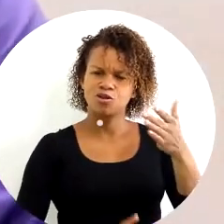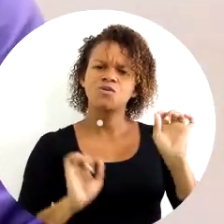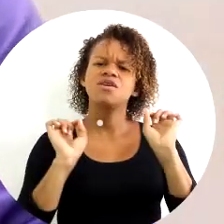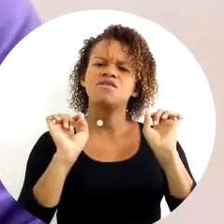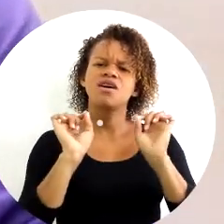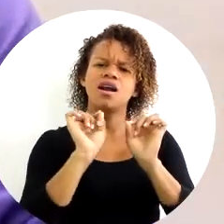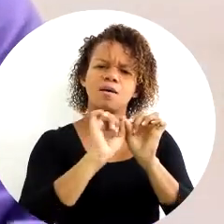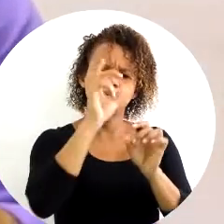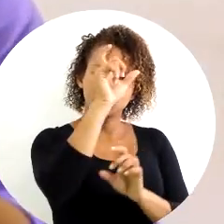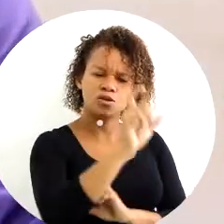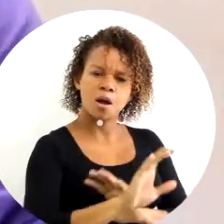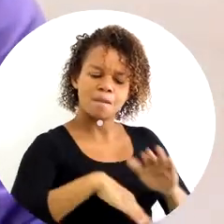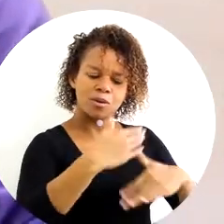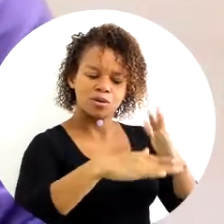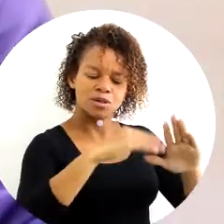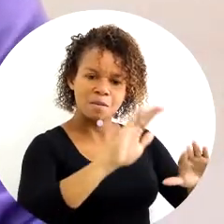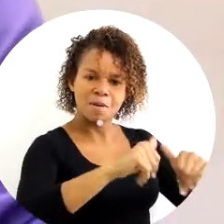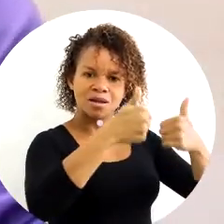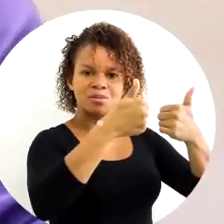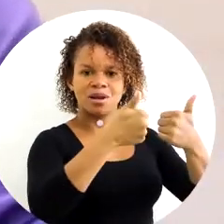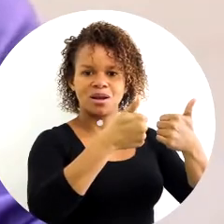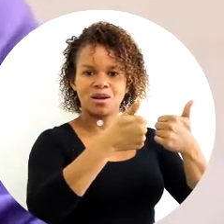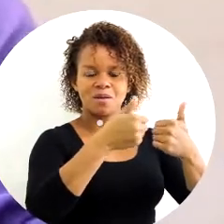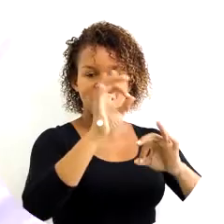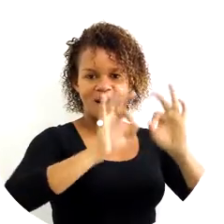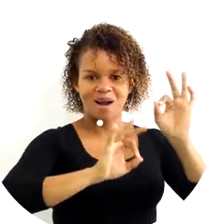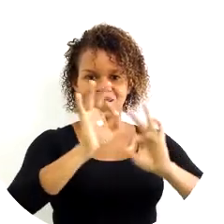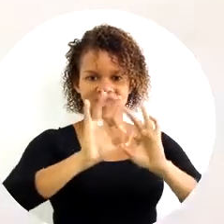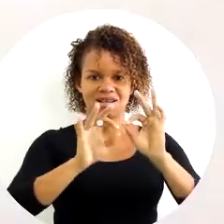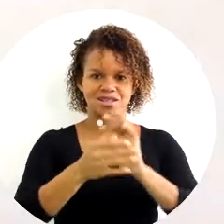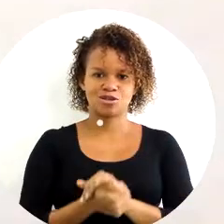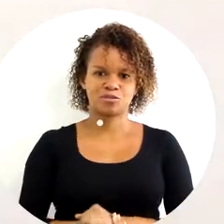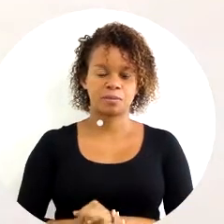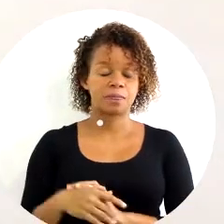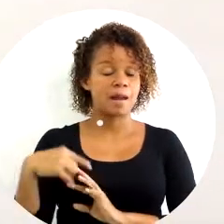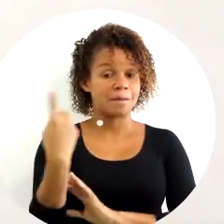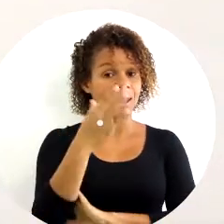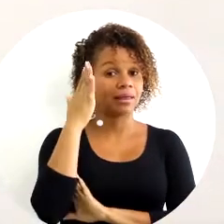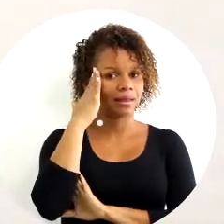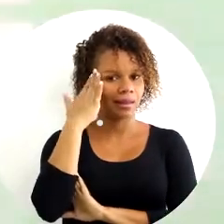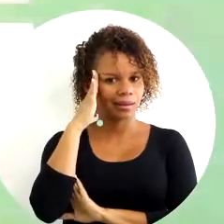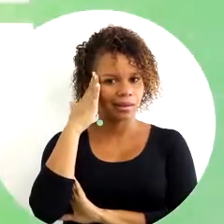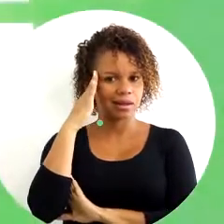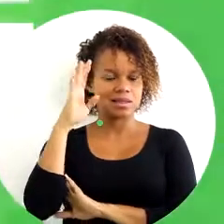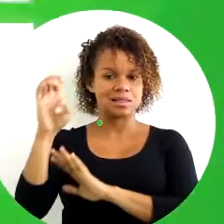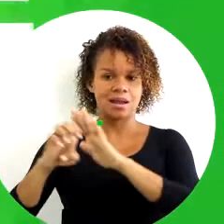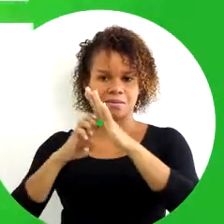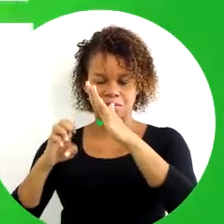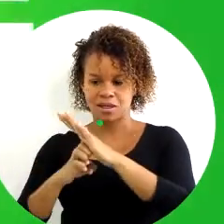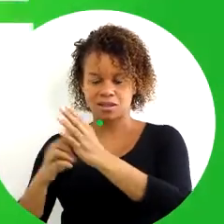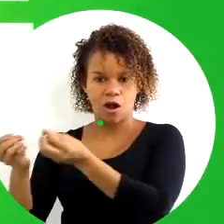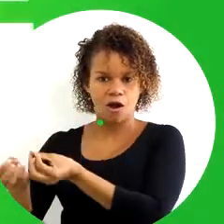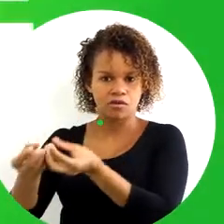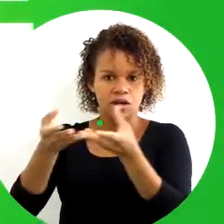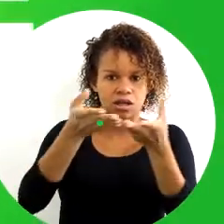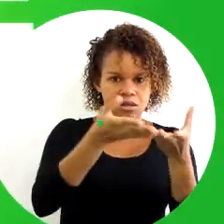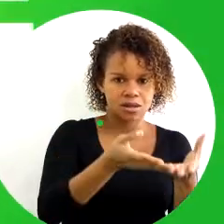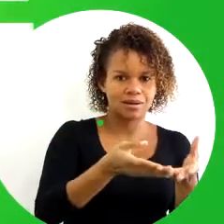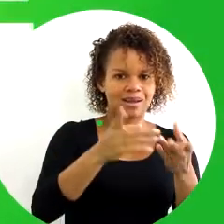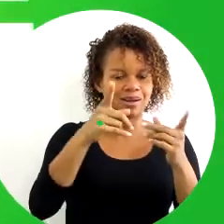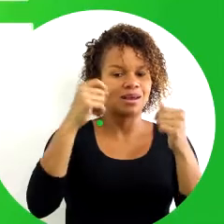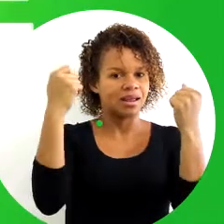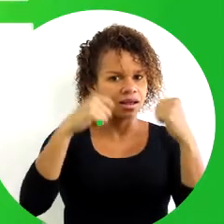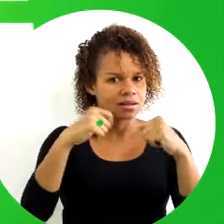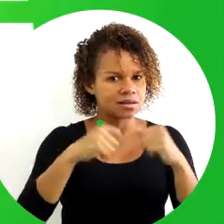o que fará esse indivíduo produzir mais e melhor para a organização? Para entender se a empresa está oferecendo aquilo que é